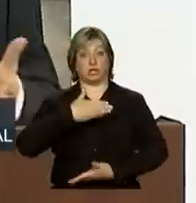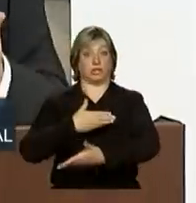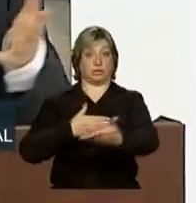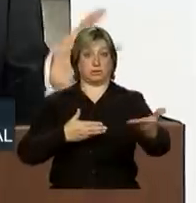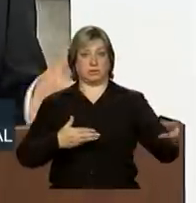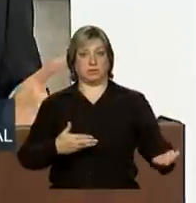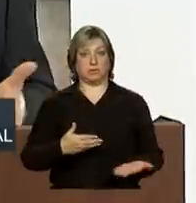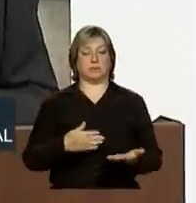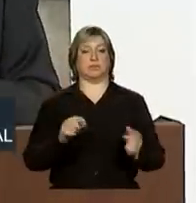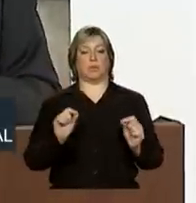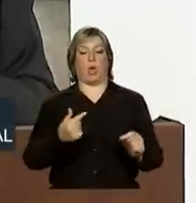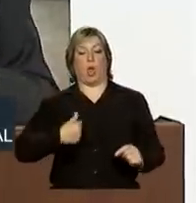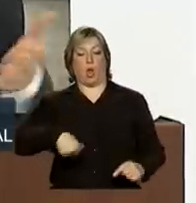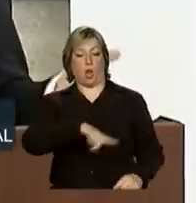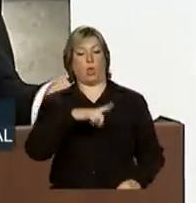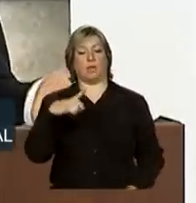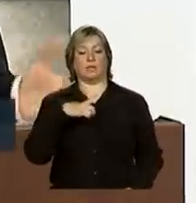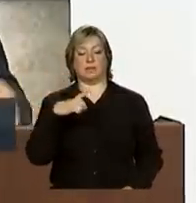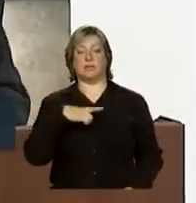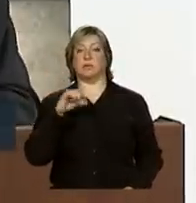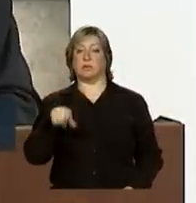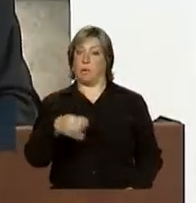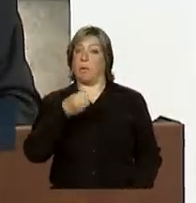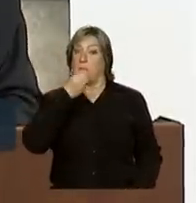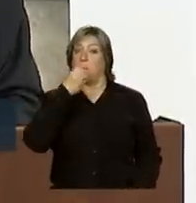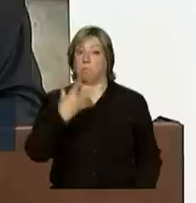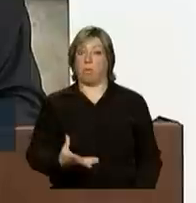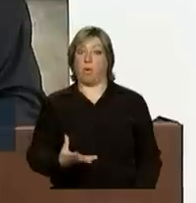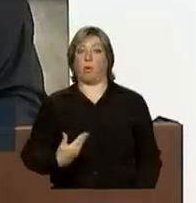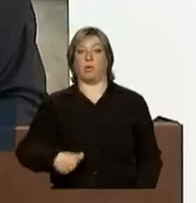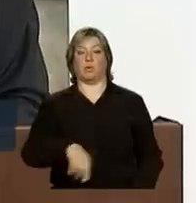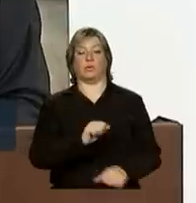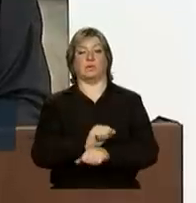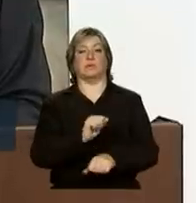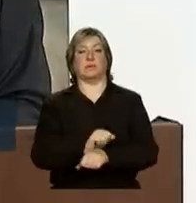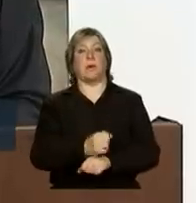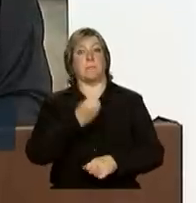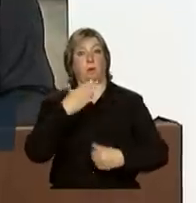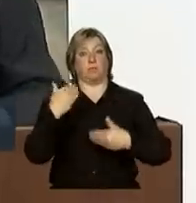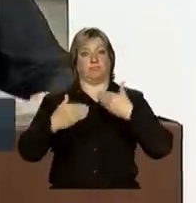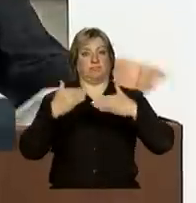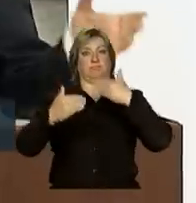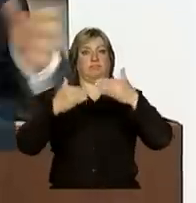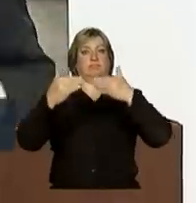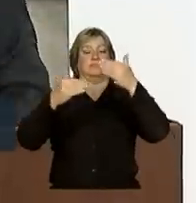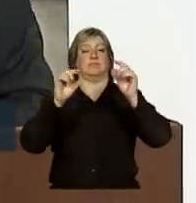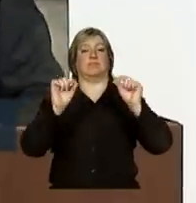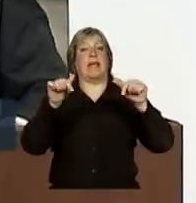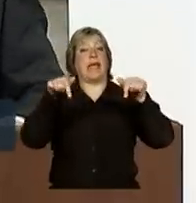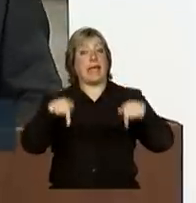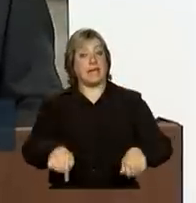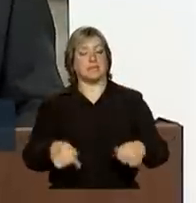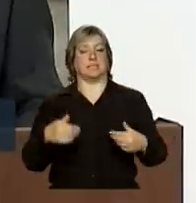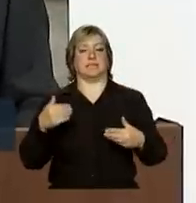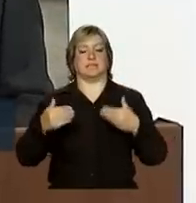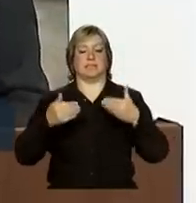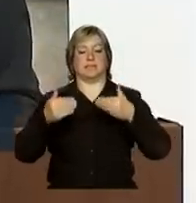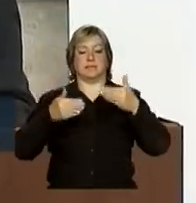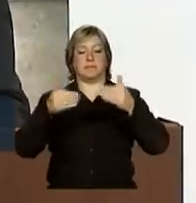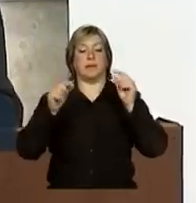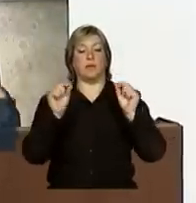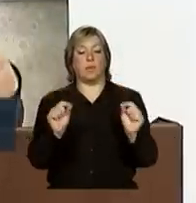que nos encontramos, é uma boa perspectiva, é um bom desempenho. Esse desempenho se deve